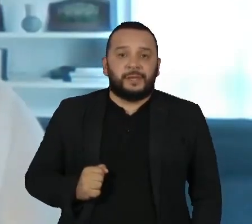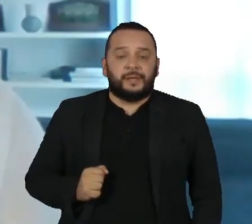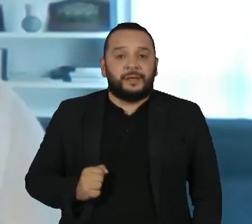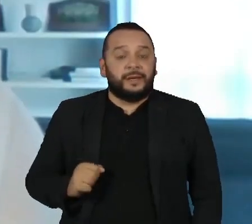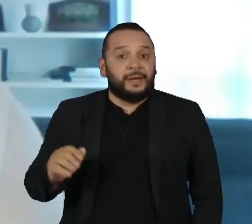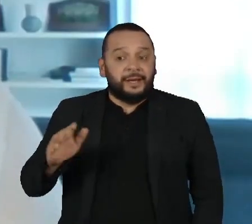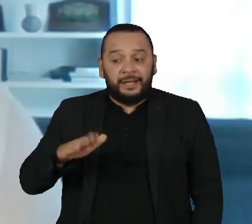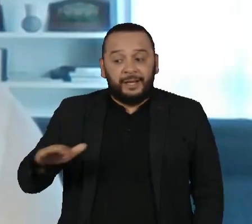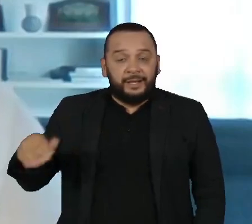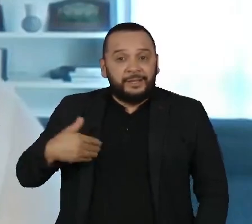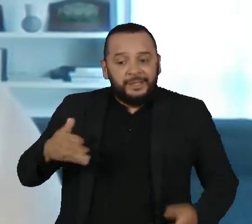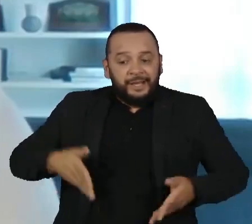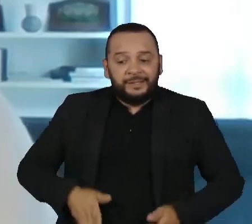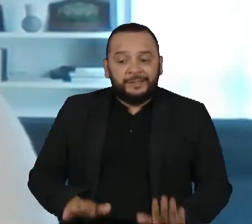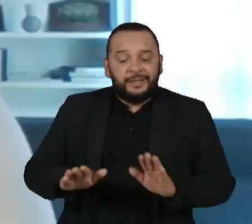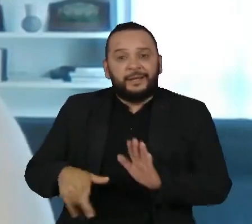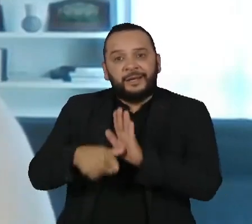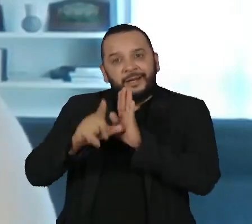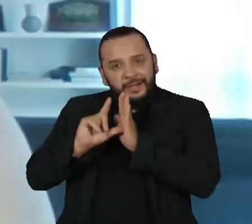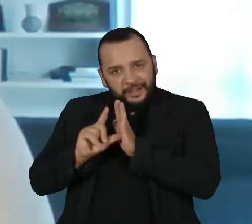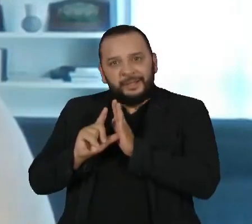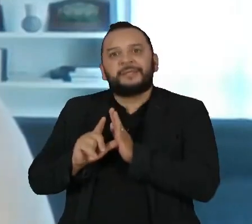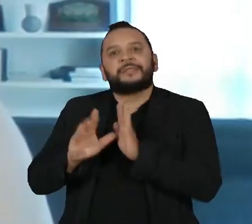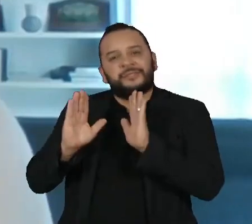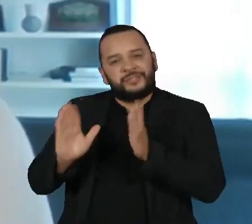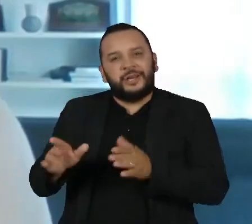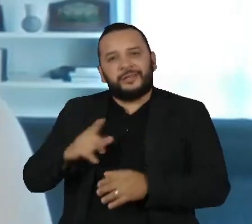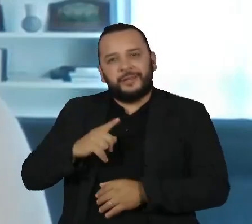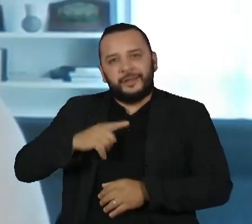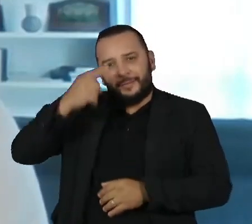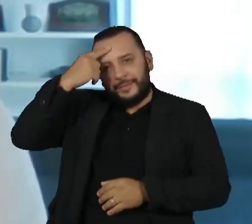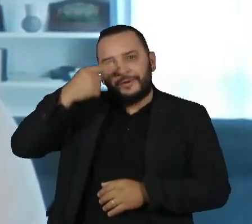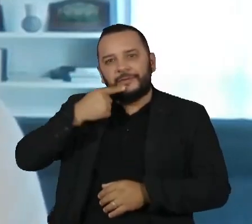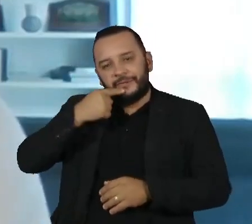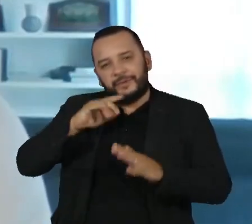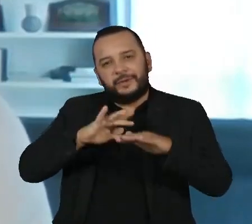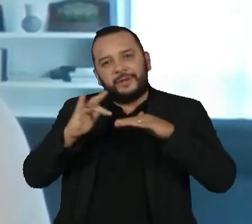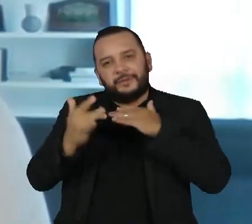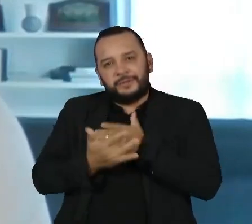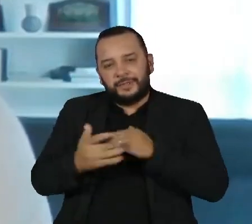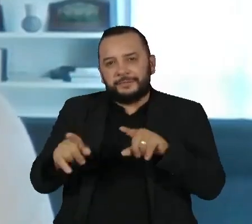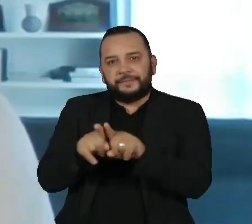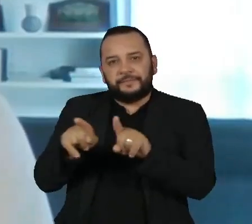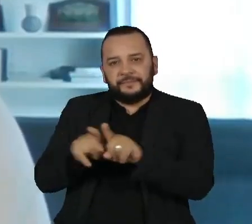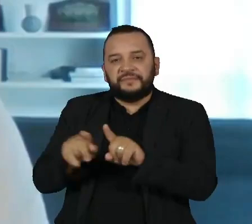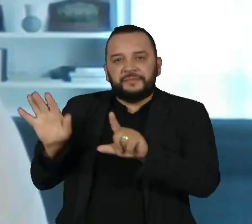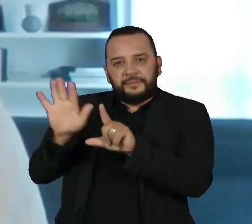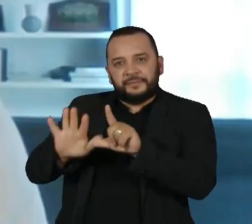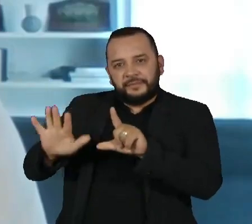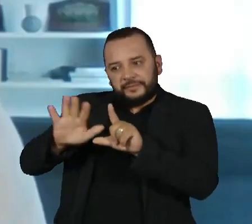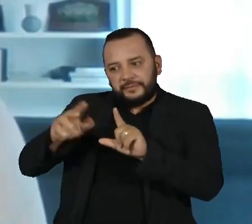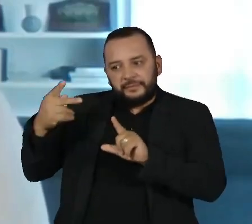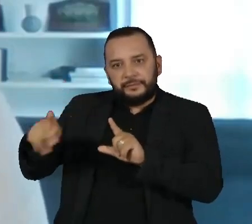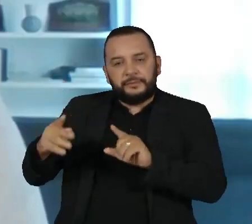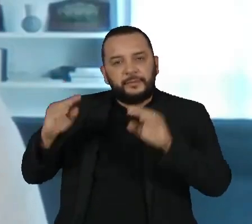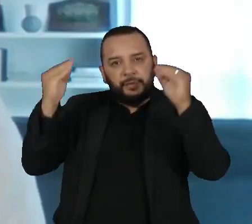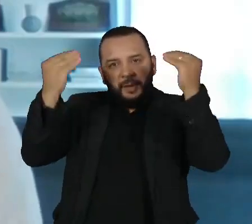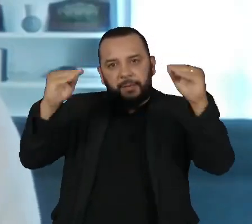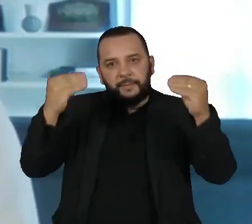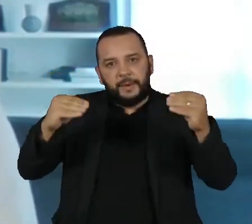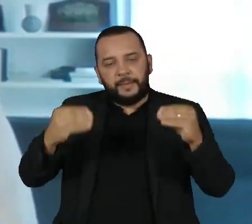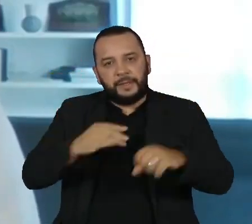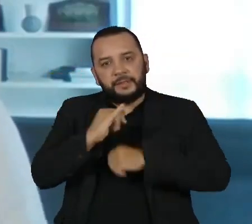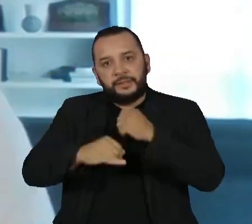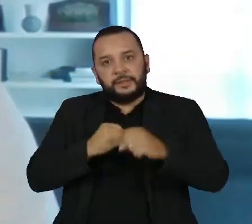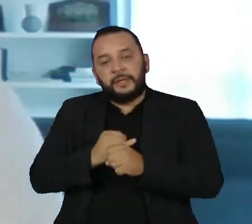crianças nascerem, elas já têm perfis em redes sociais, elas já estão tendo imagens suas sendo publicadas na internet pelos pais,